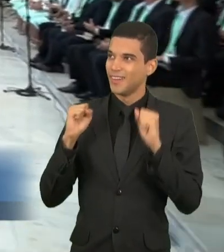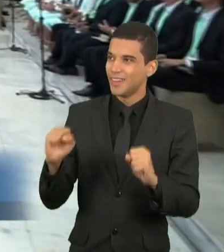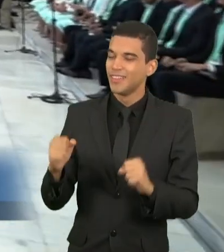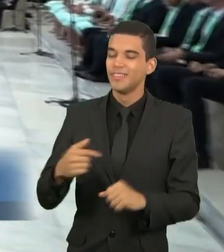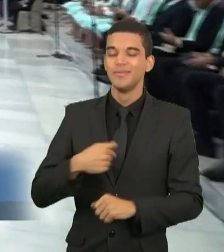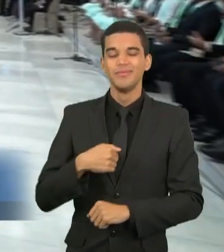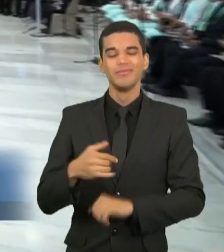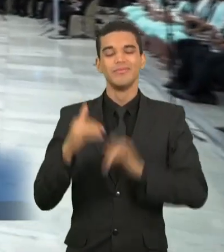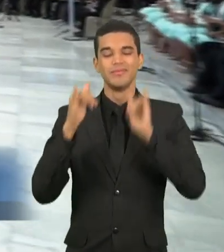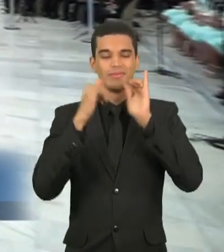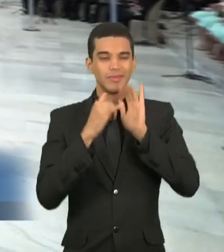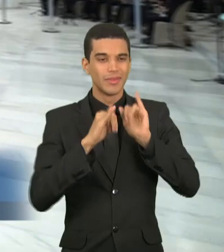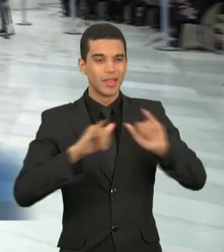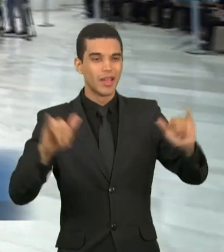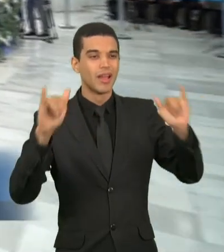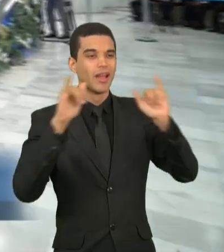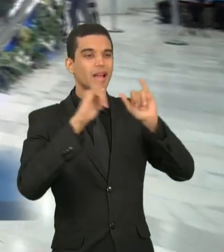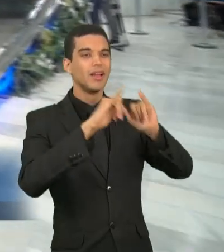poder parar,